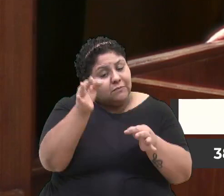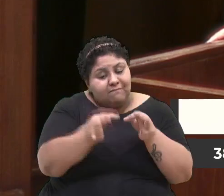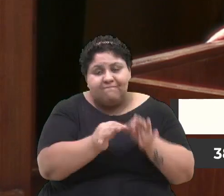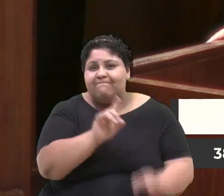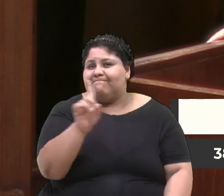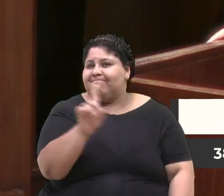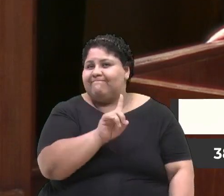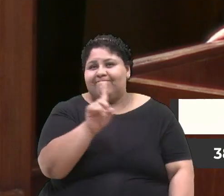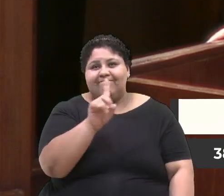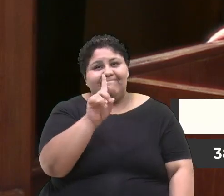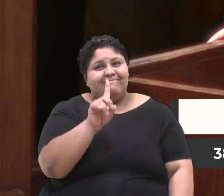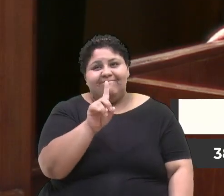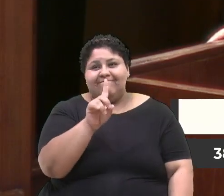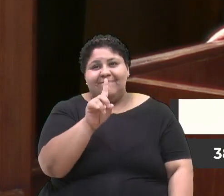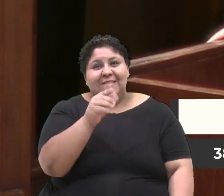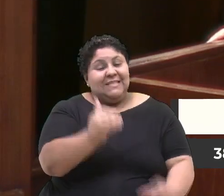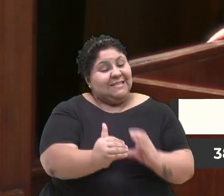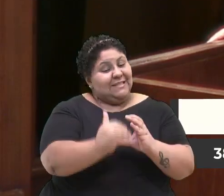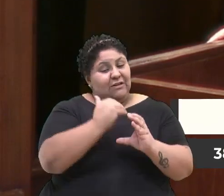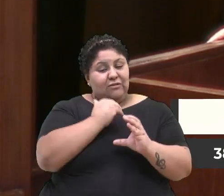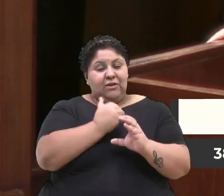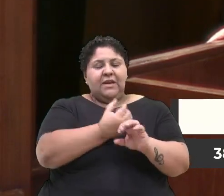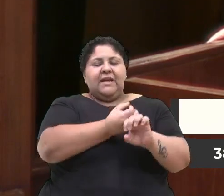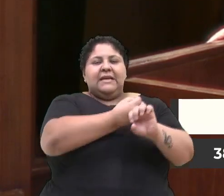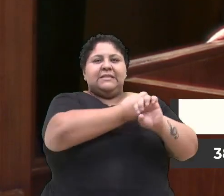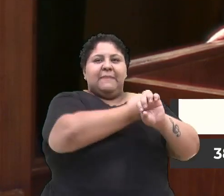veio, jurídico da SMED,